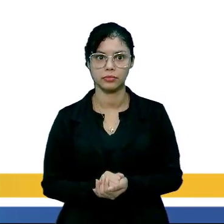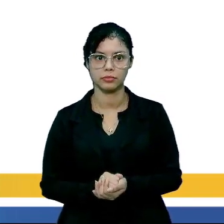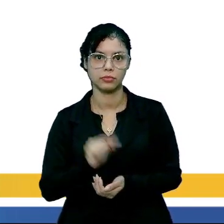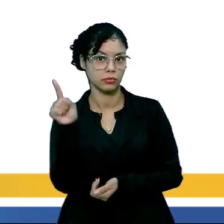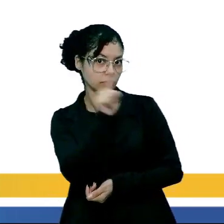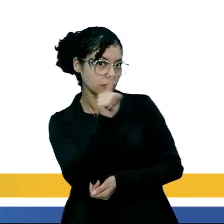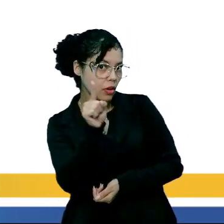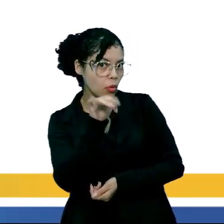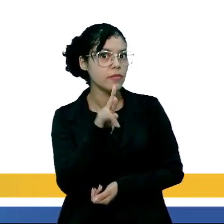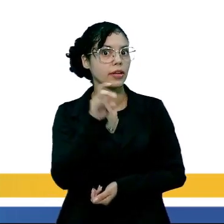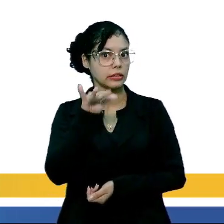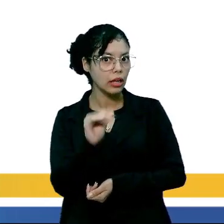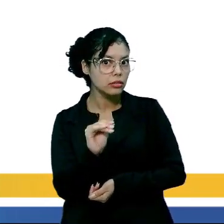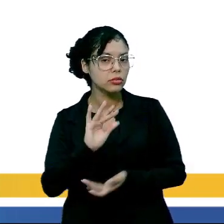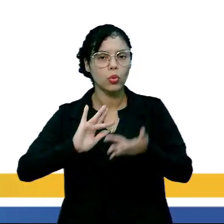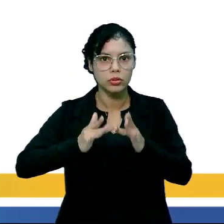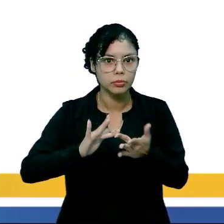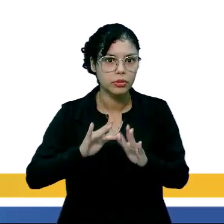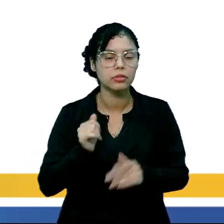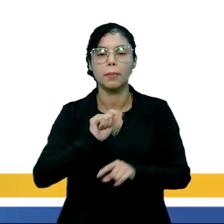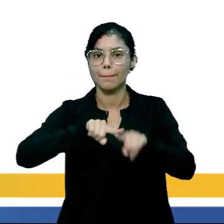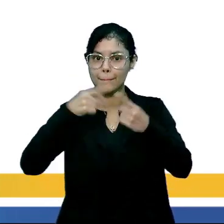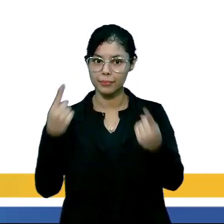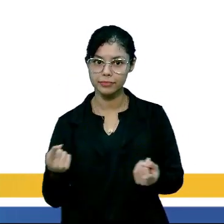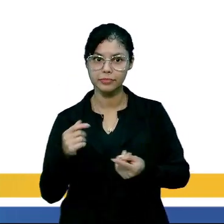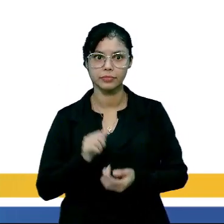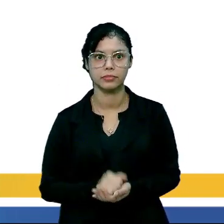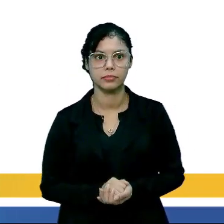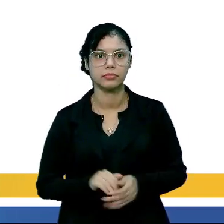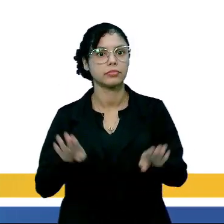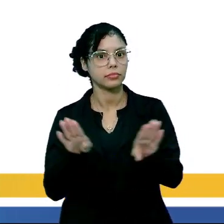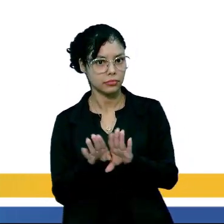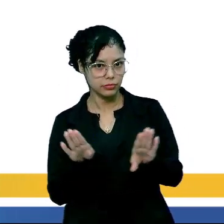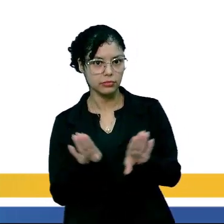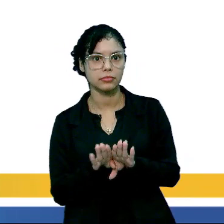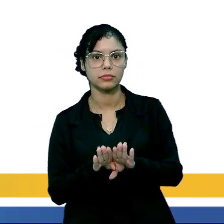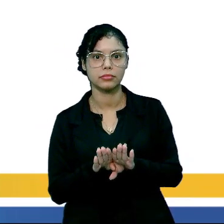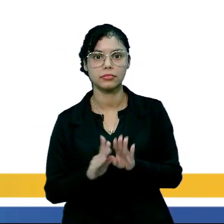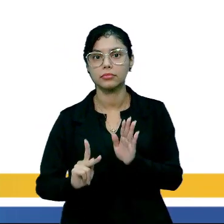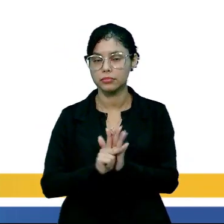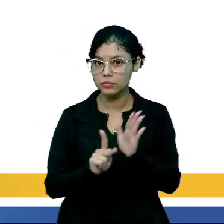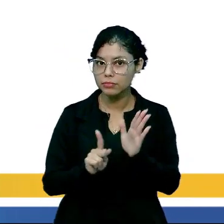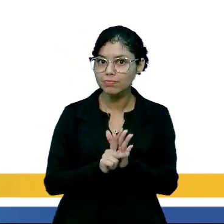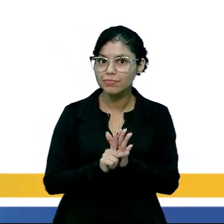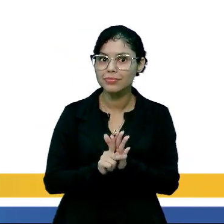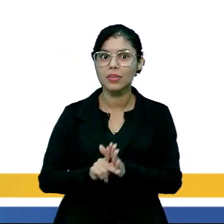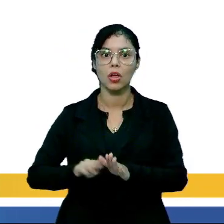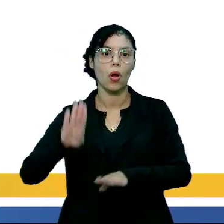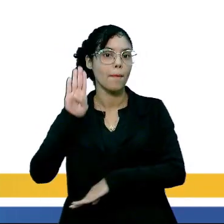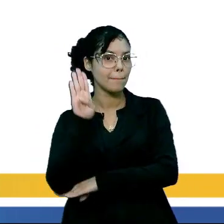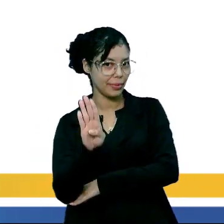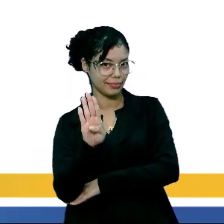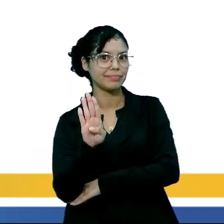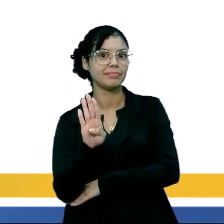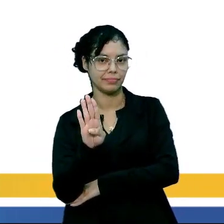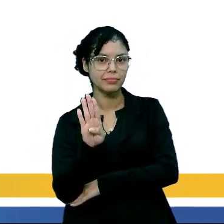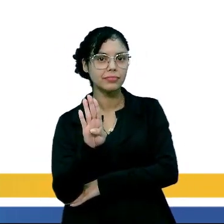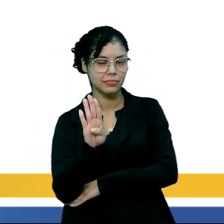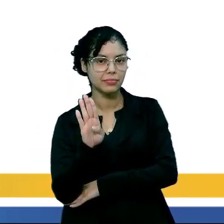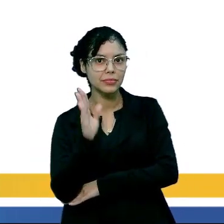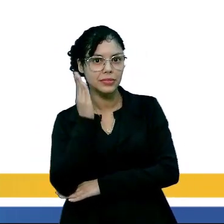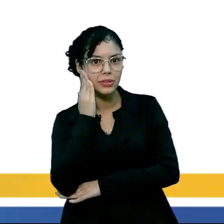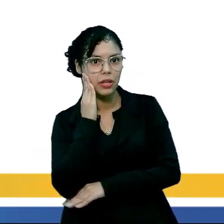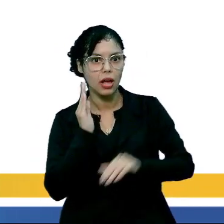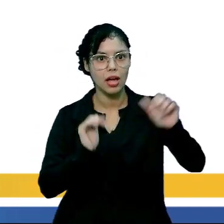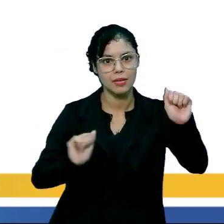não infectados. Porém, o A também tá infectado. Olha lá a interseção. Então,